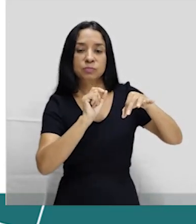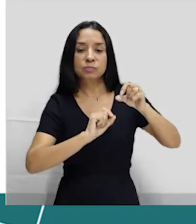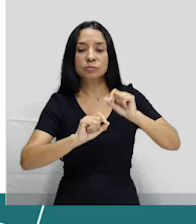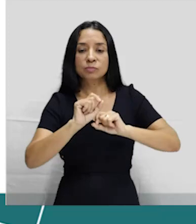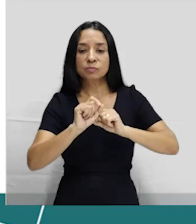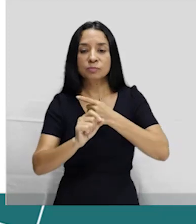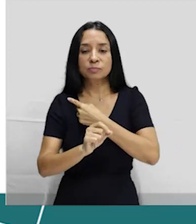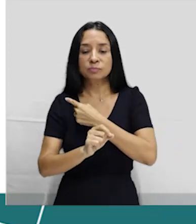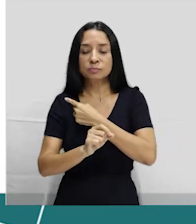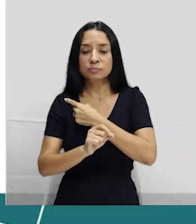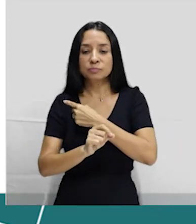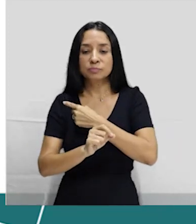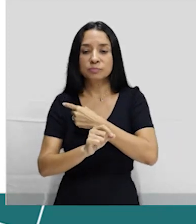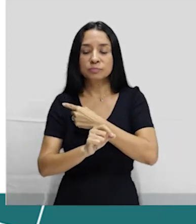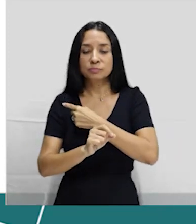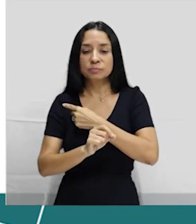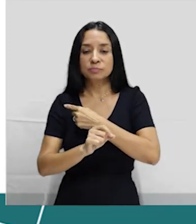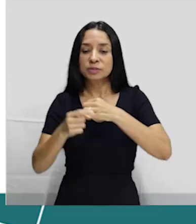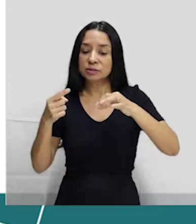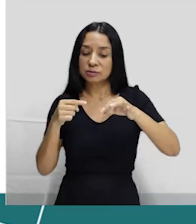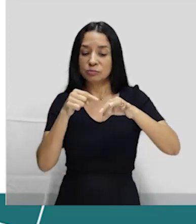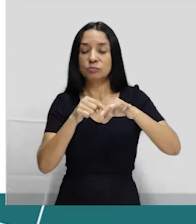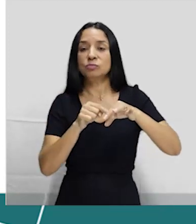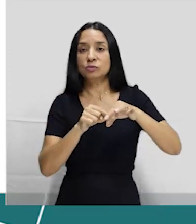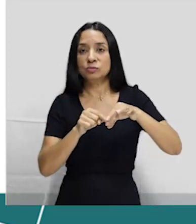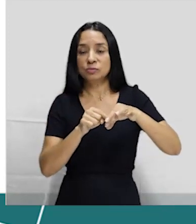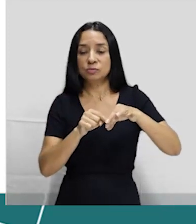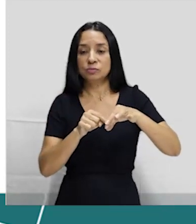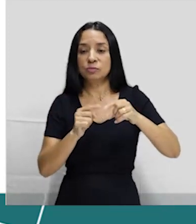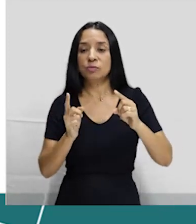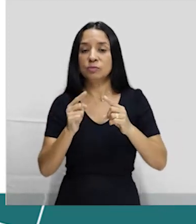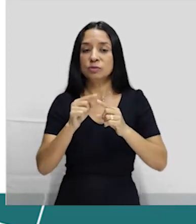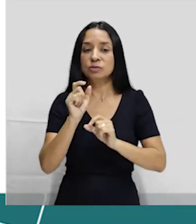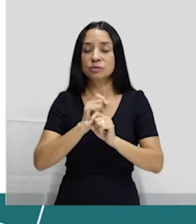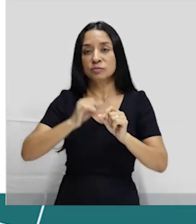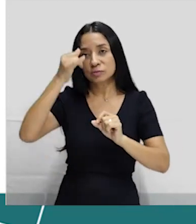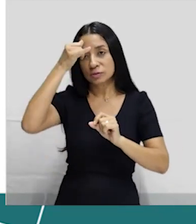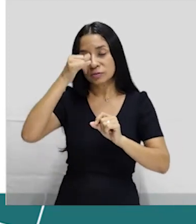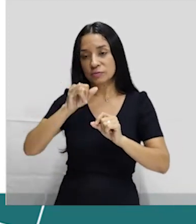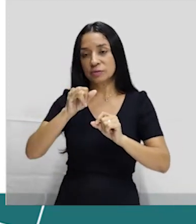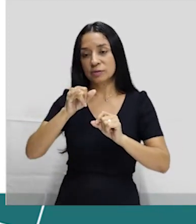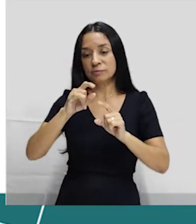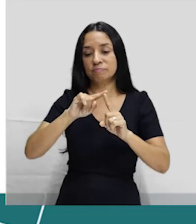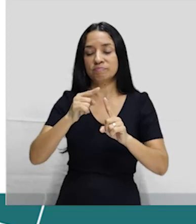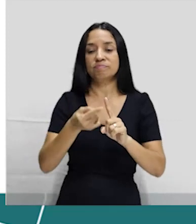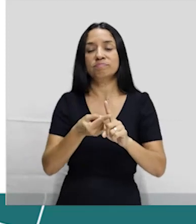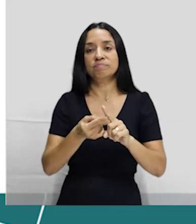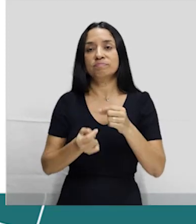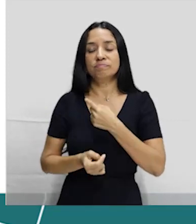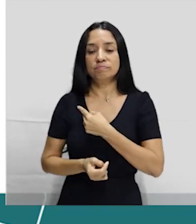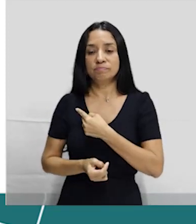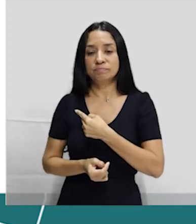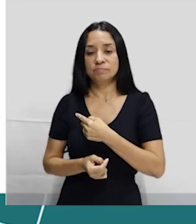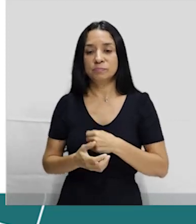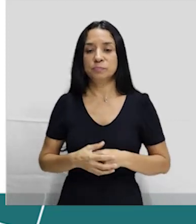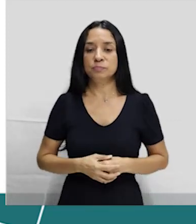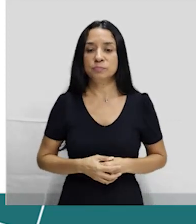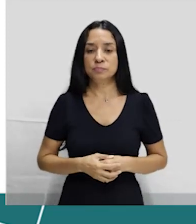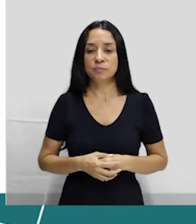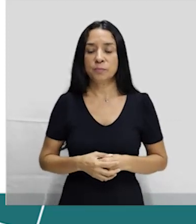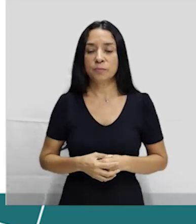plástico e metal introduzido no útero com o objetivo de evitar a concepção. Então, olha só.